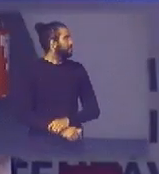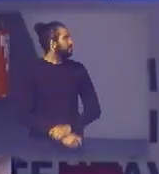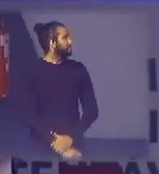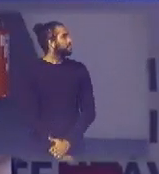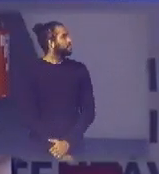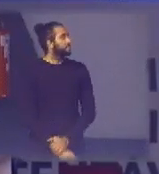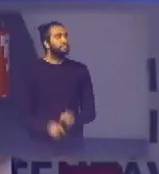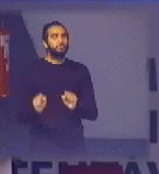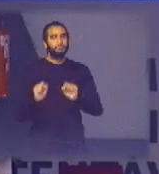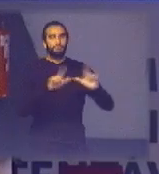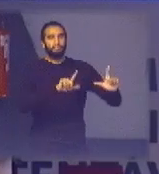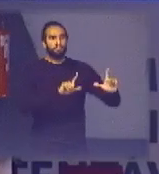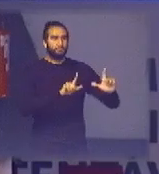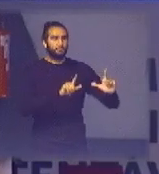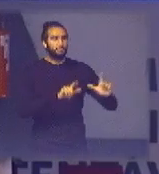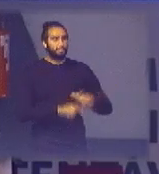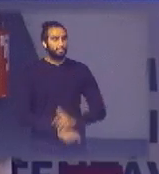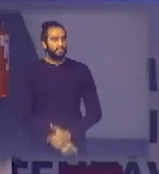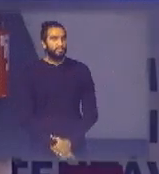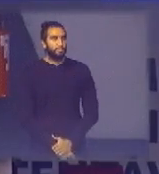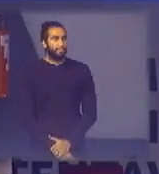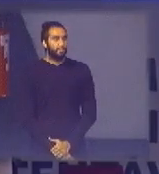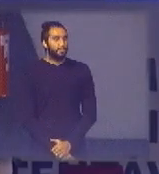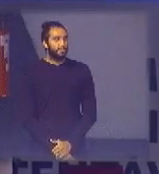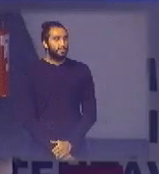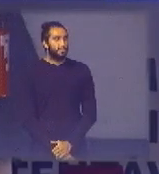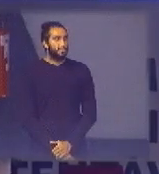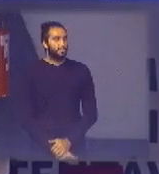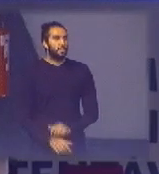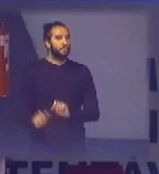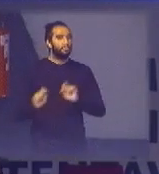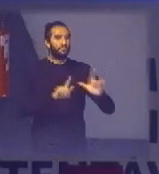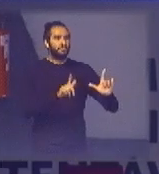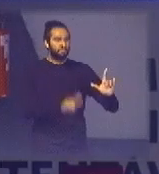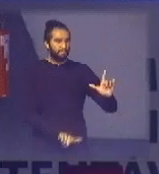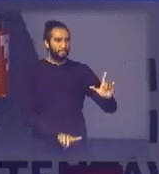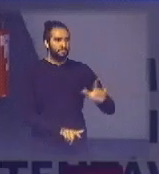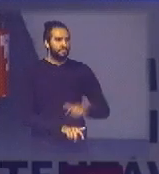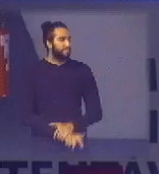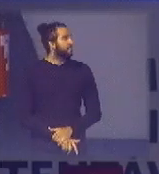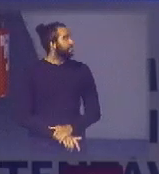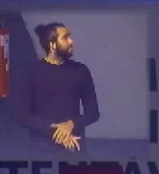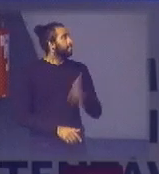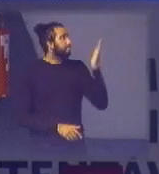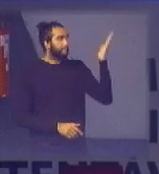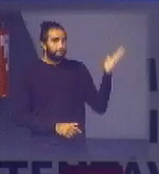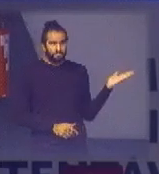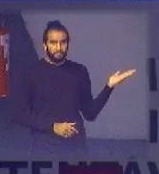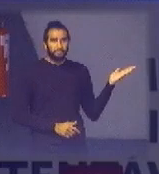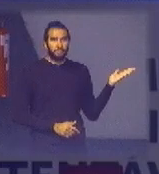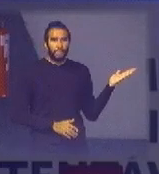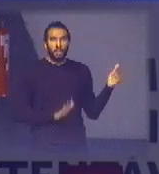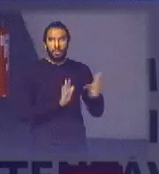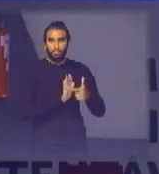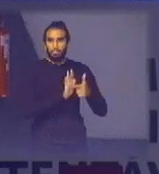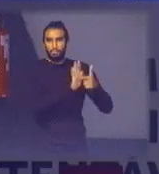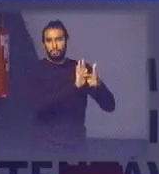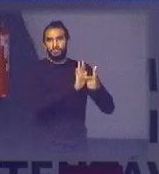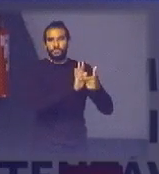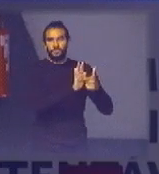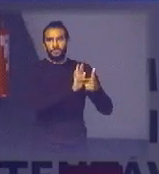pode passar por favor mais uma vez por favor aqui para ilustrar aqui ao lado